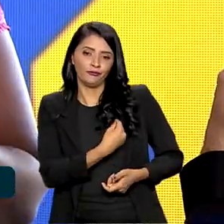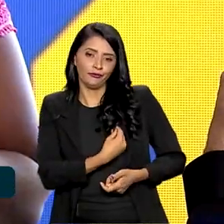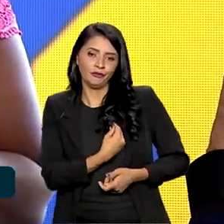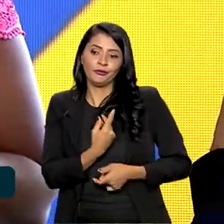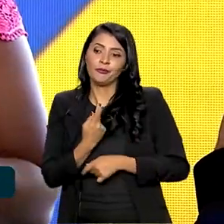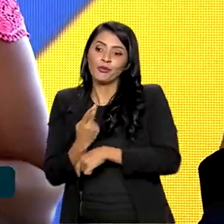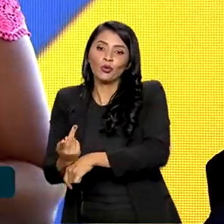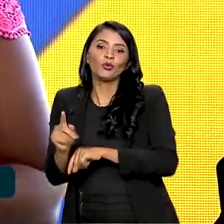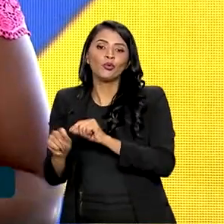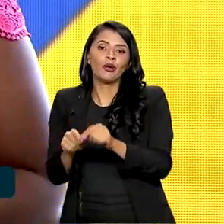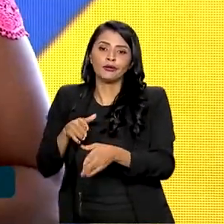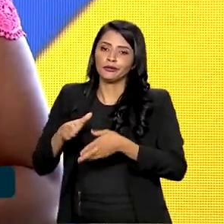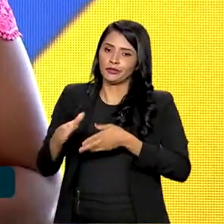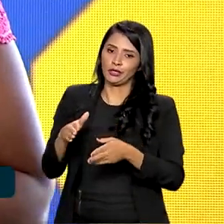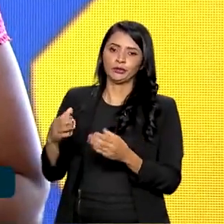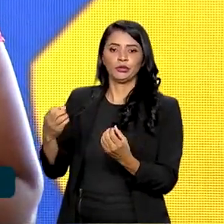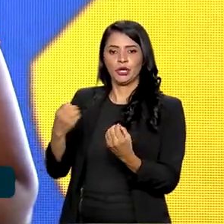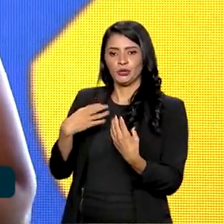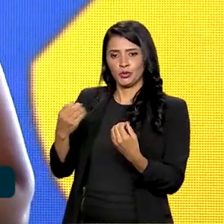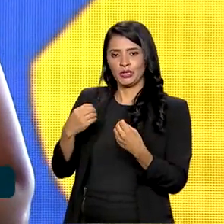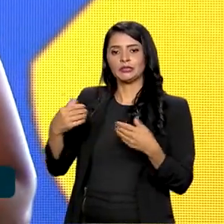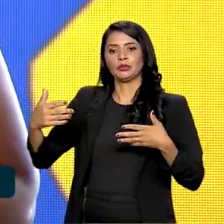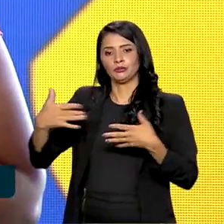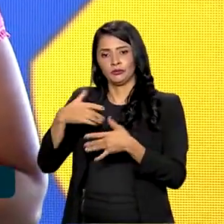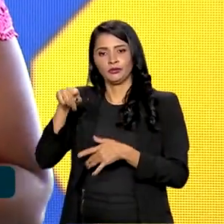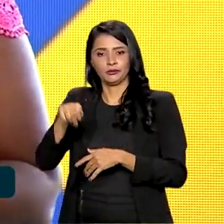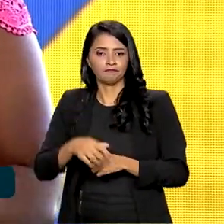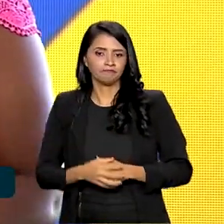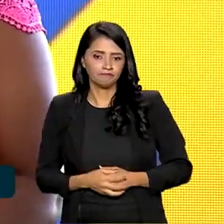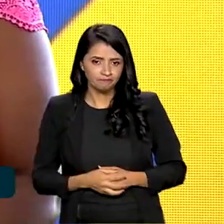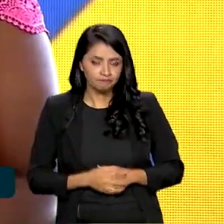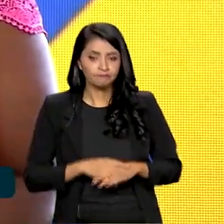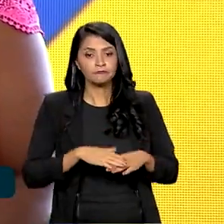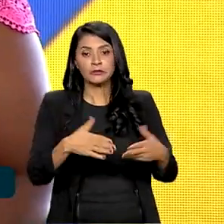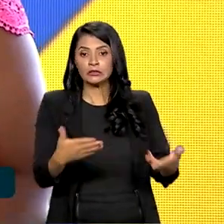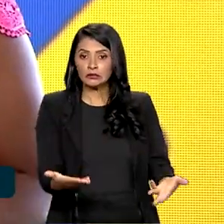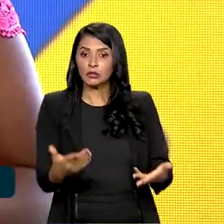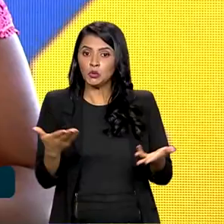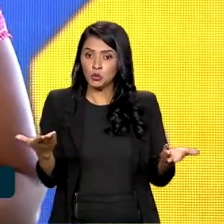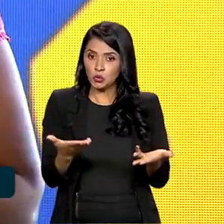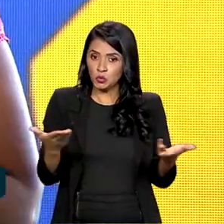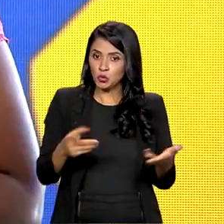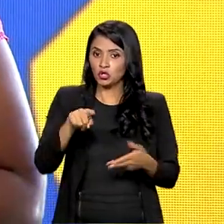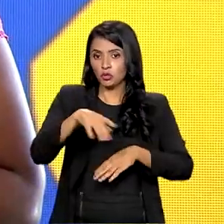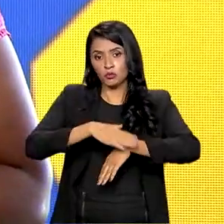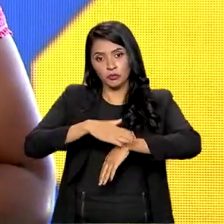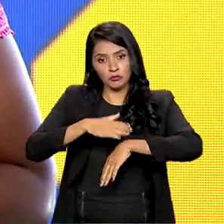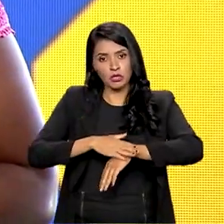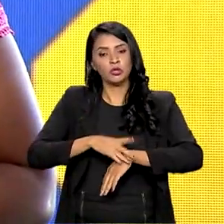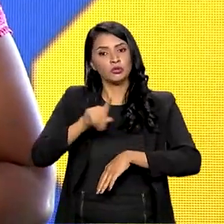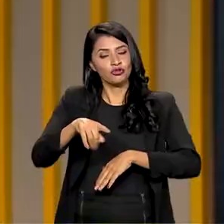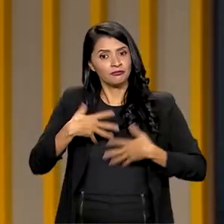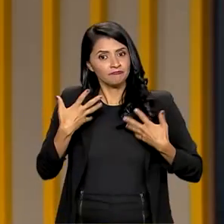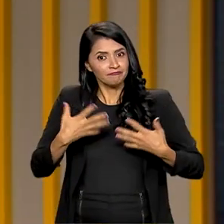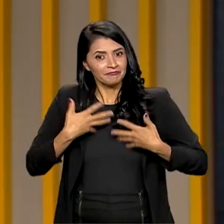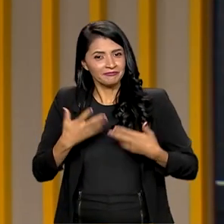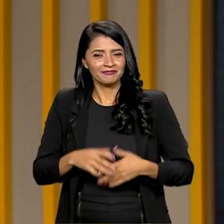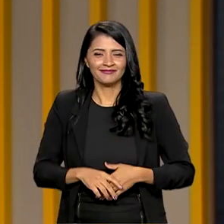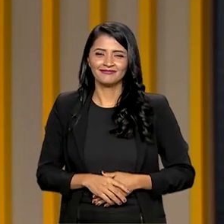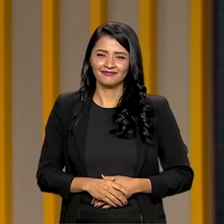buscar um acesso à educação nas cidades. Portanto, hoje é um momento de muita alegria.